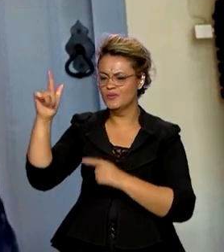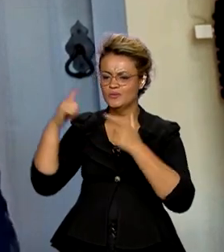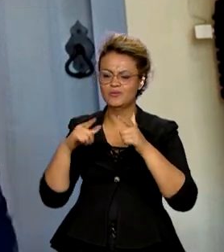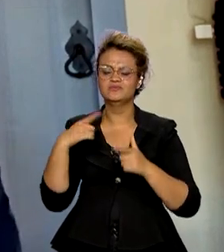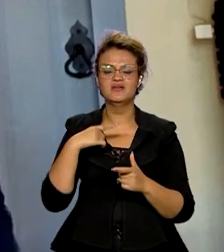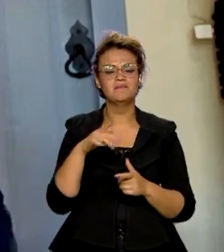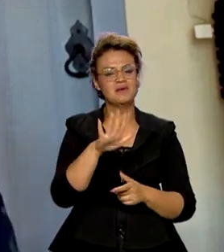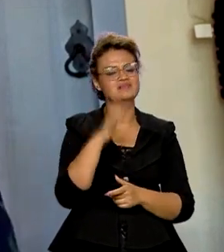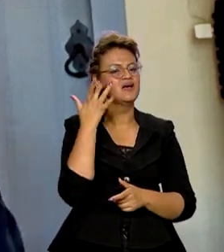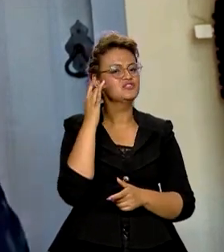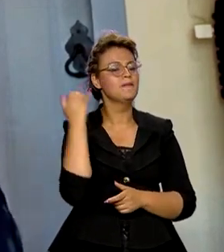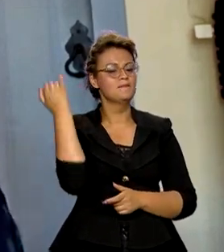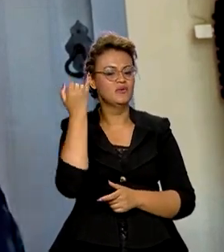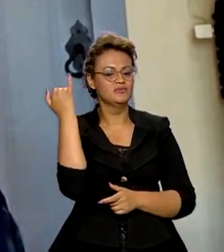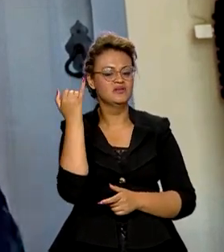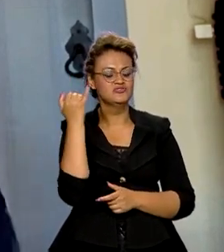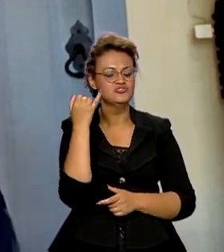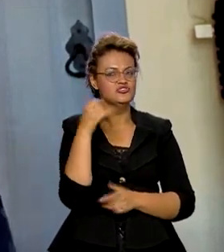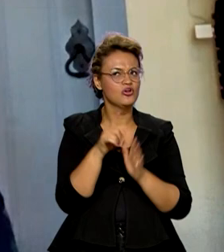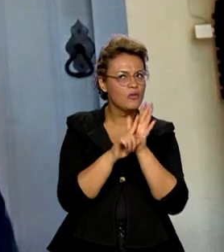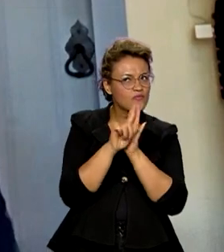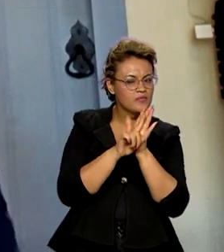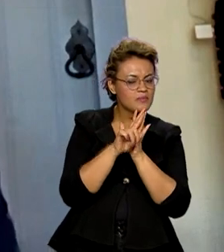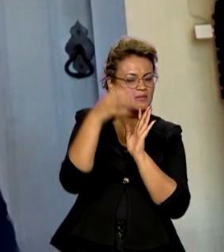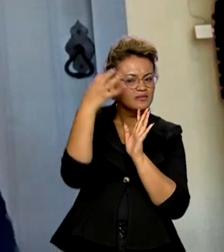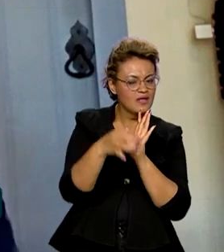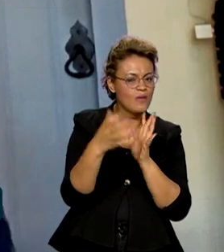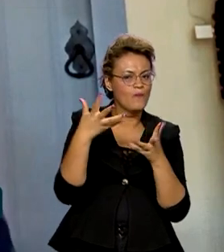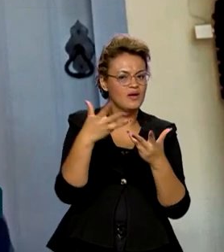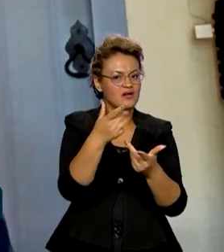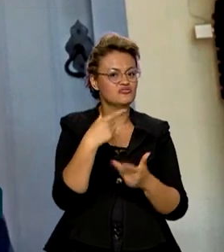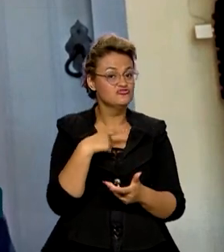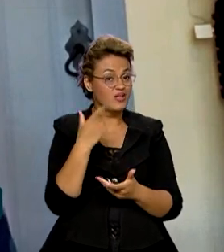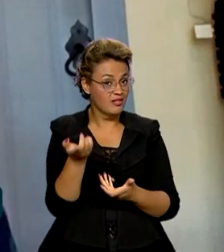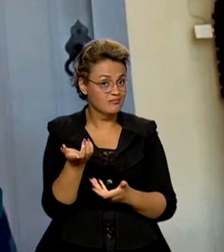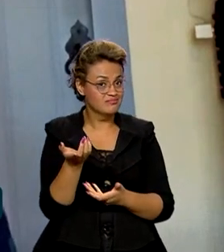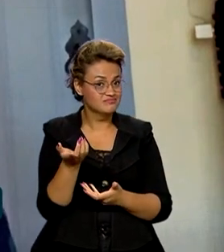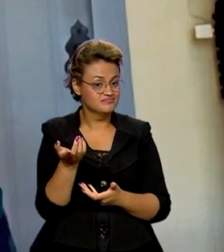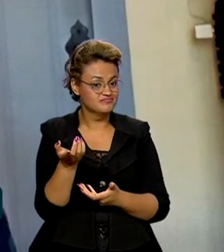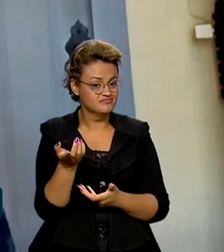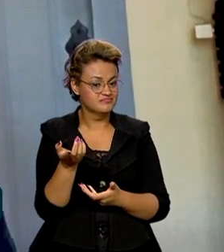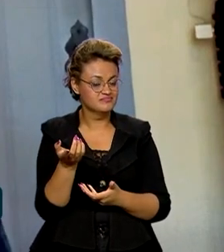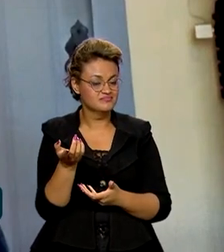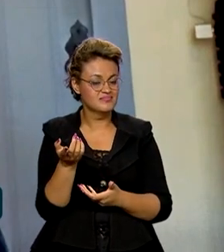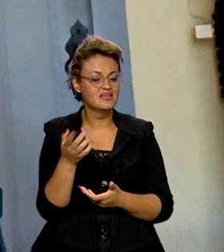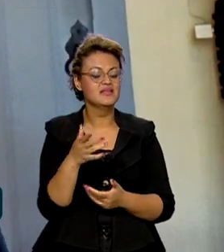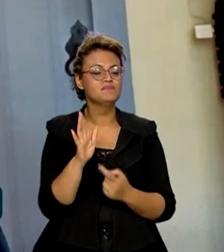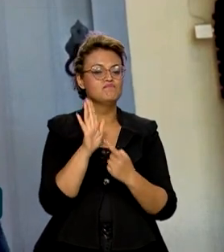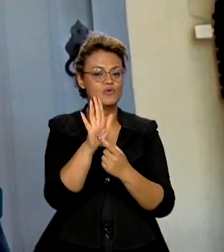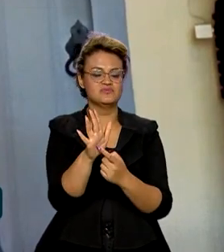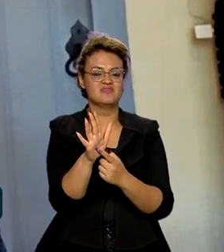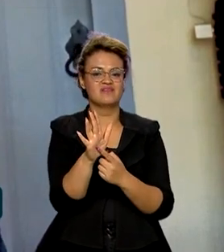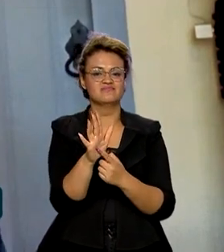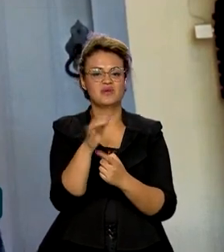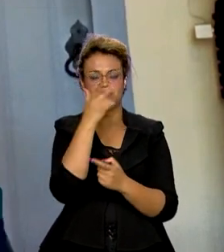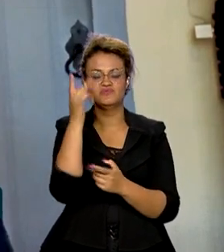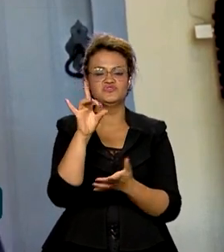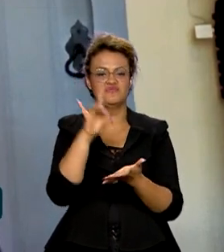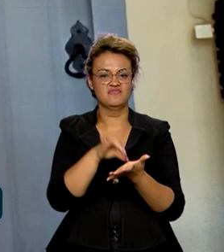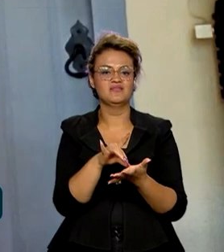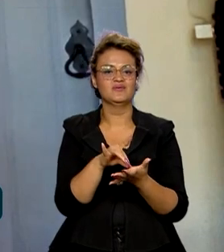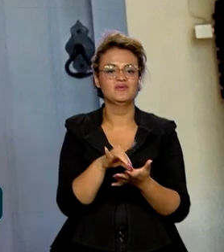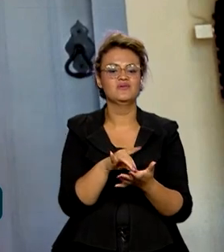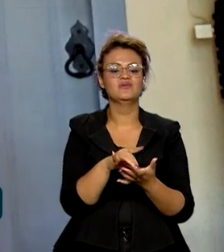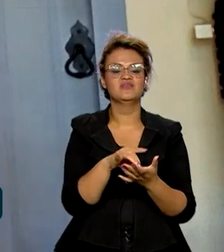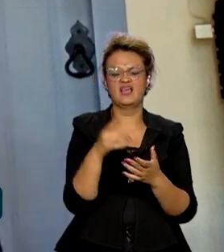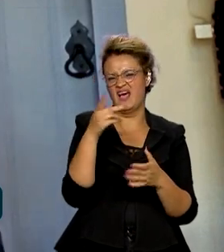de vez em quando, para realmente se certificar da qualidade do produto, né? E mostrar para o público, de fato, que tem